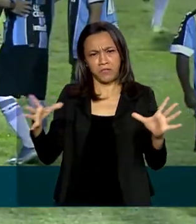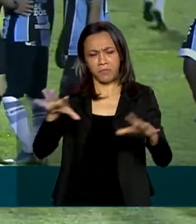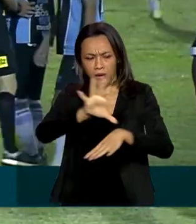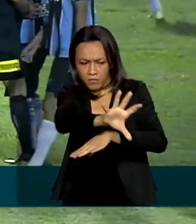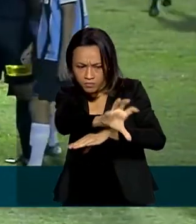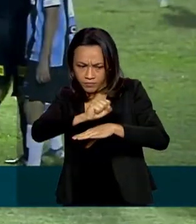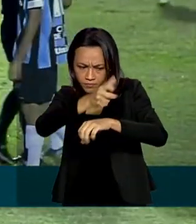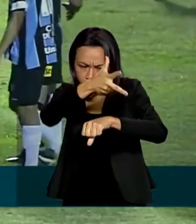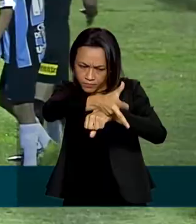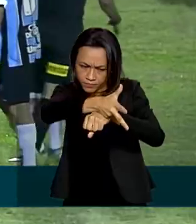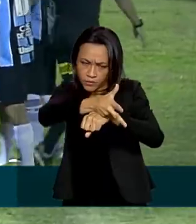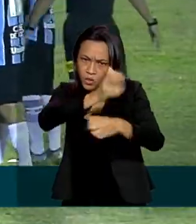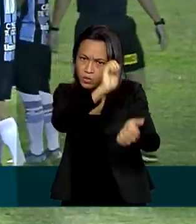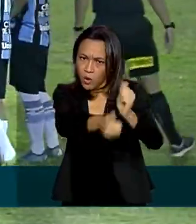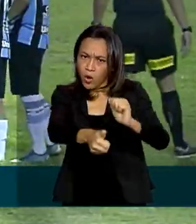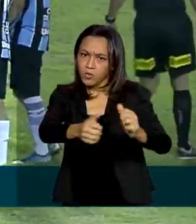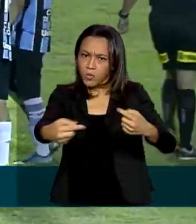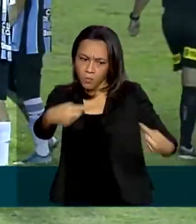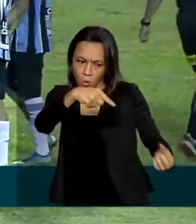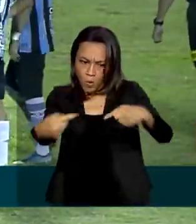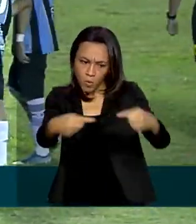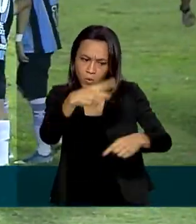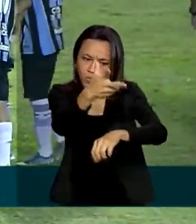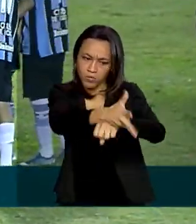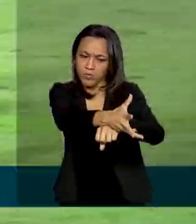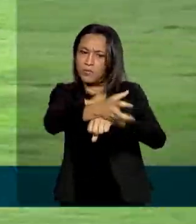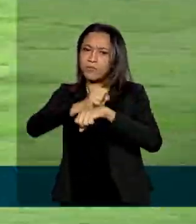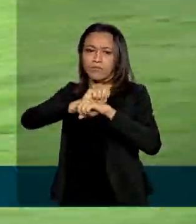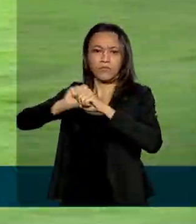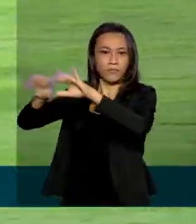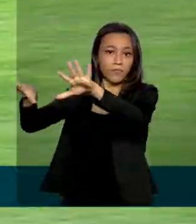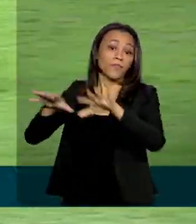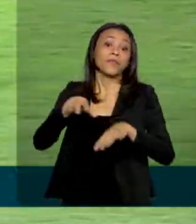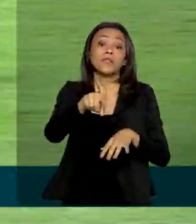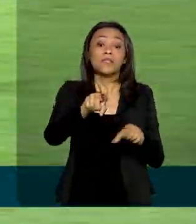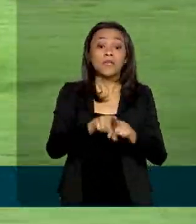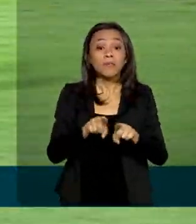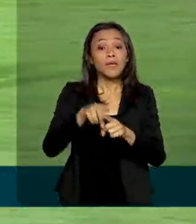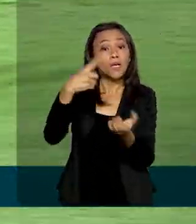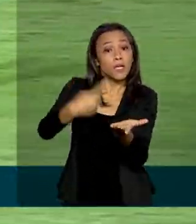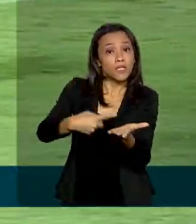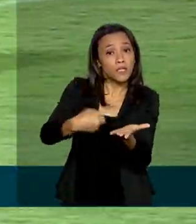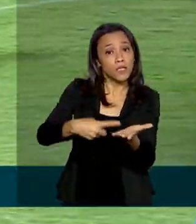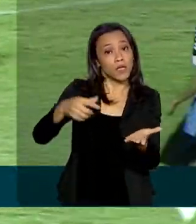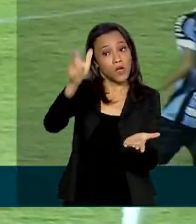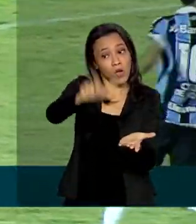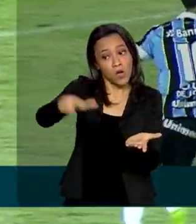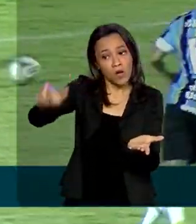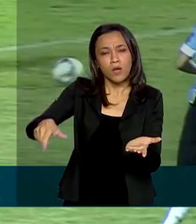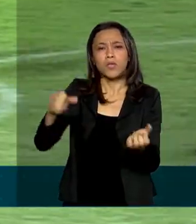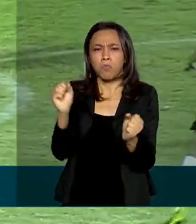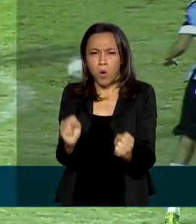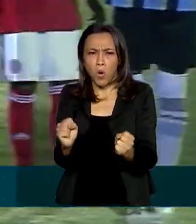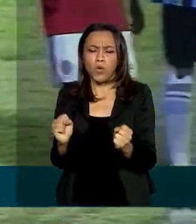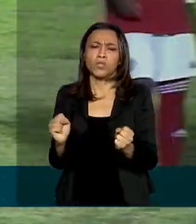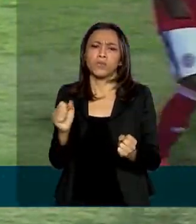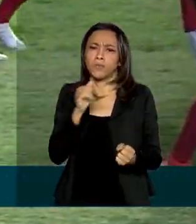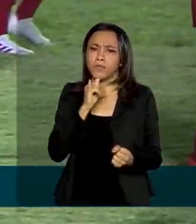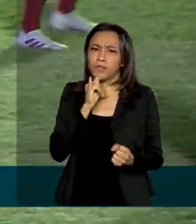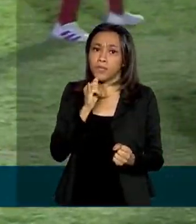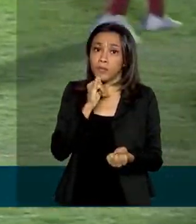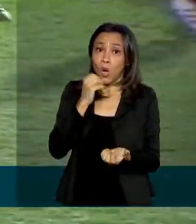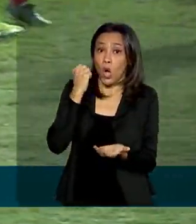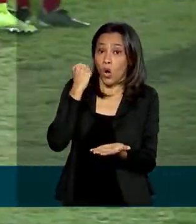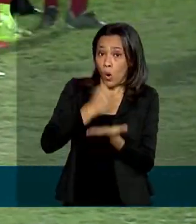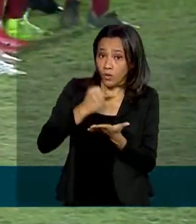A publicação também altera a forma dos contratos de clubes de futebol com seus jogadores, que poderão contratar um atleta por